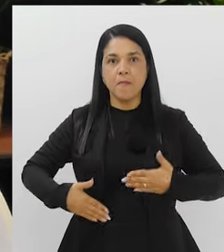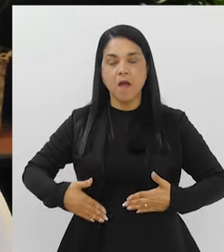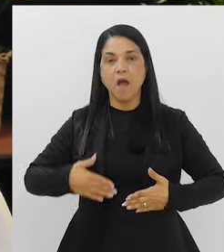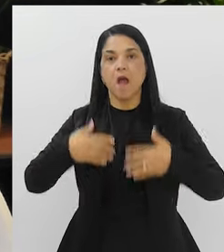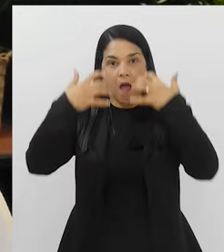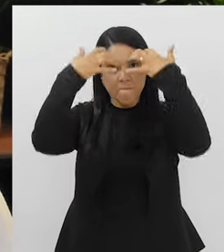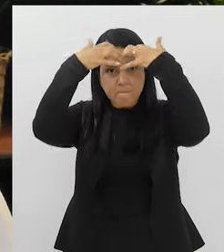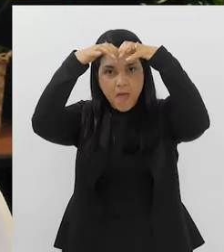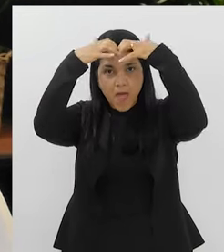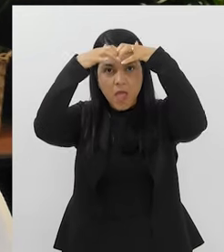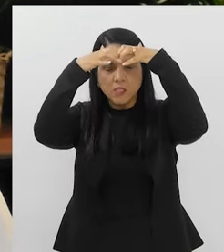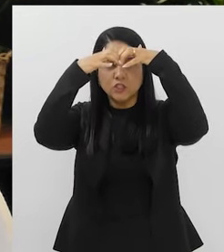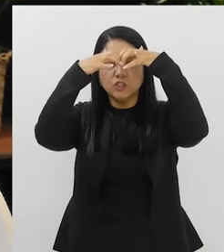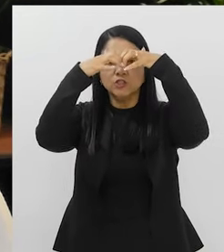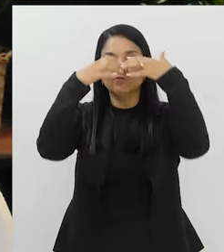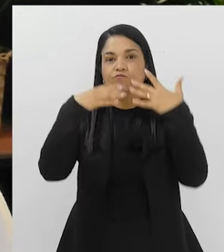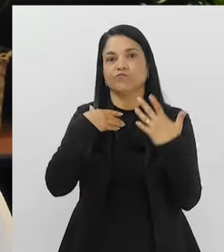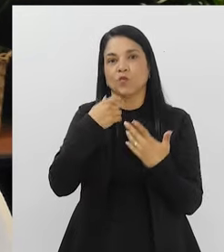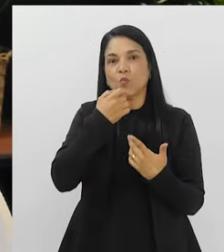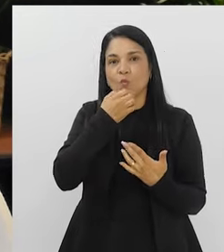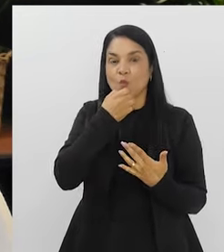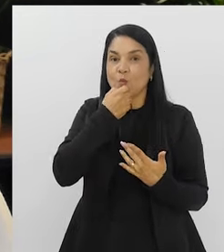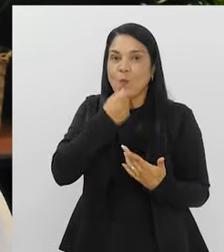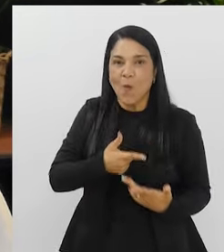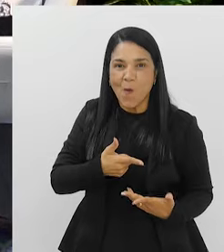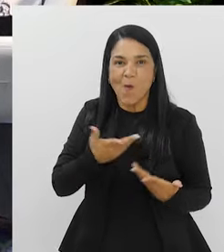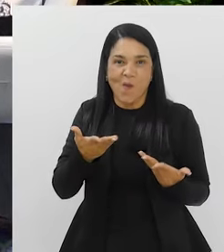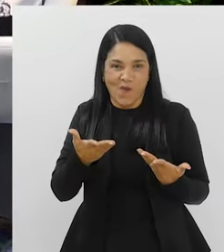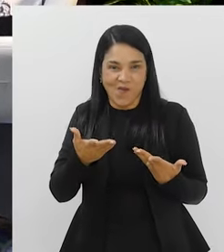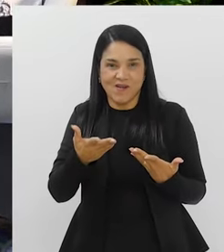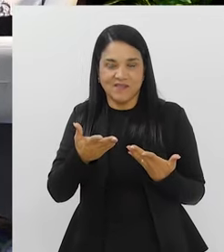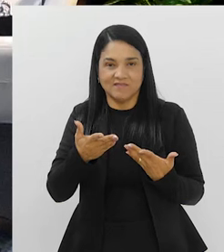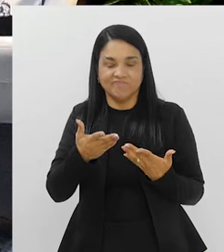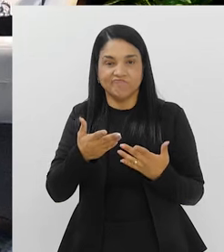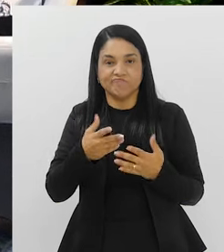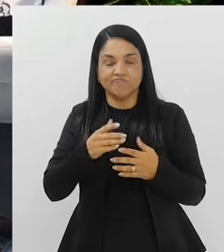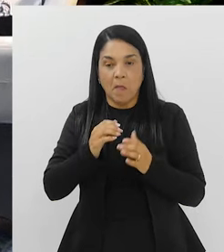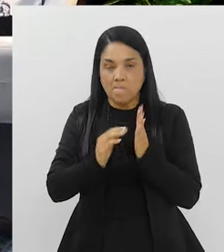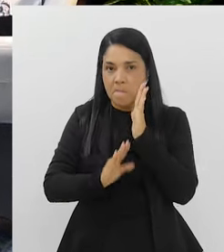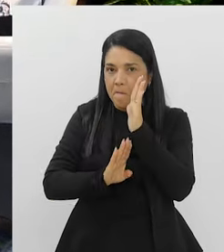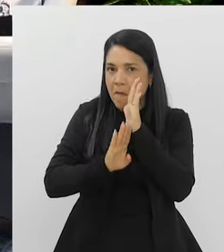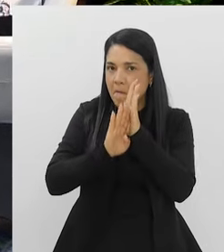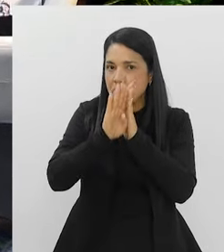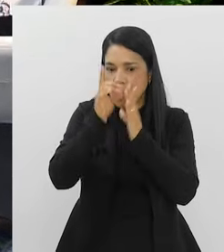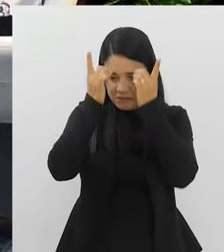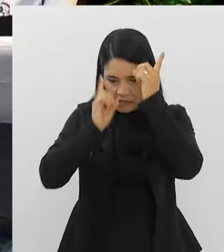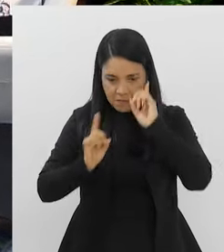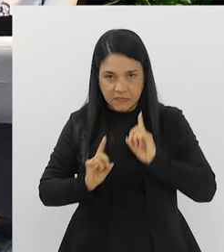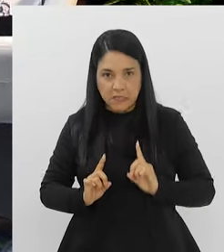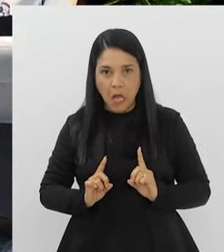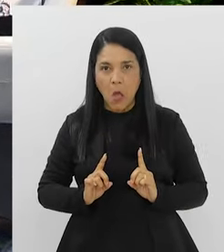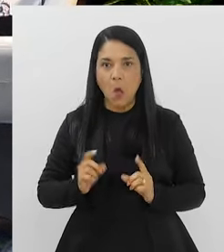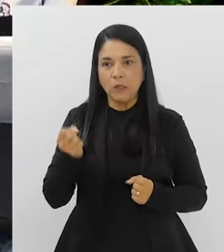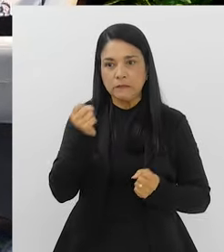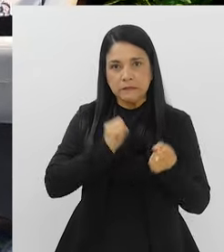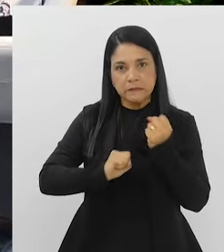nosso corpo. Com certeza. comanda também a nossa mente, o nosso humor. Isso. Os casos de depressão vêm crescendo. Ansiedade,